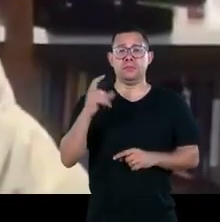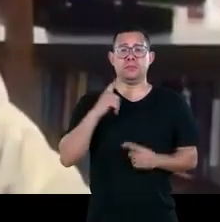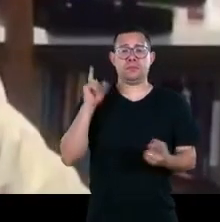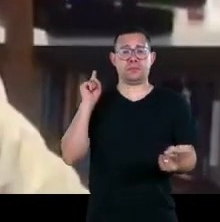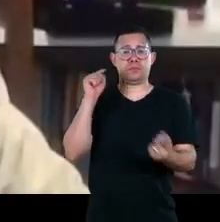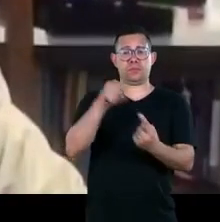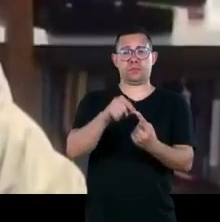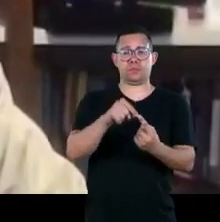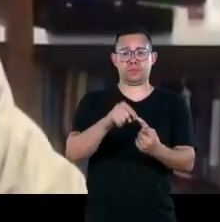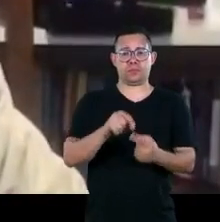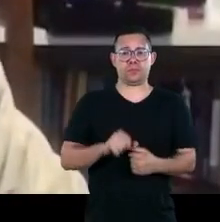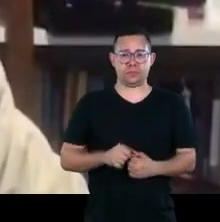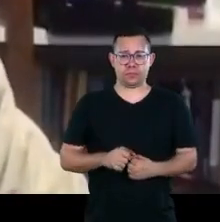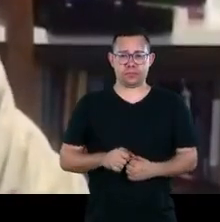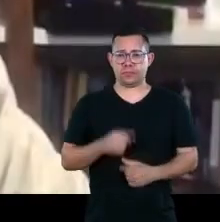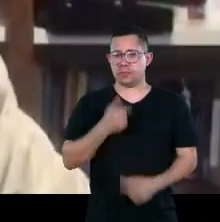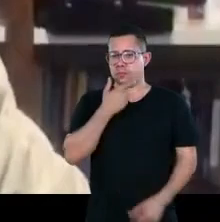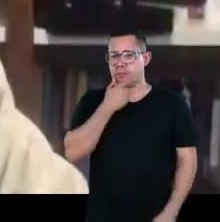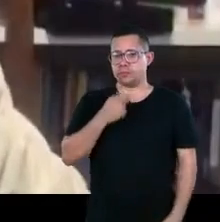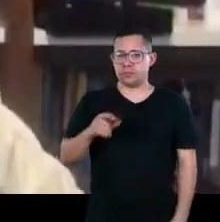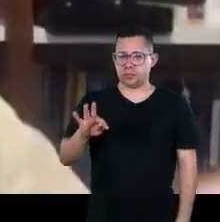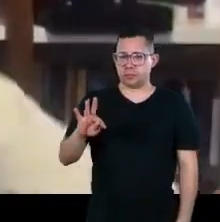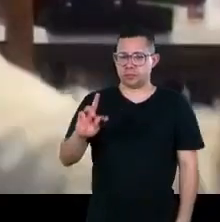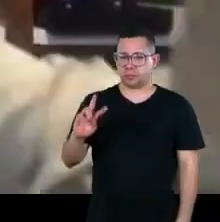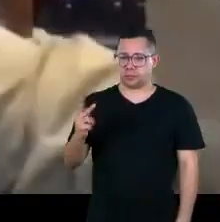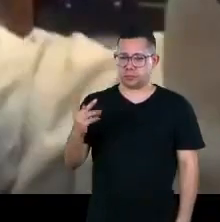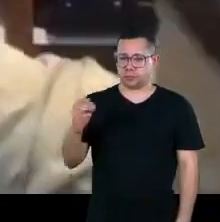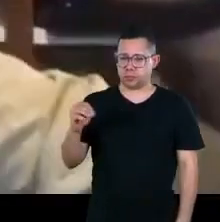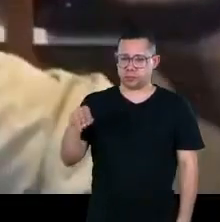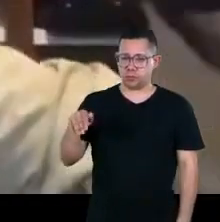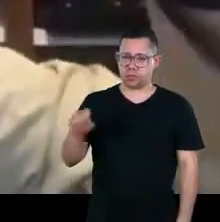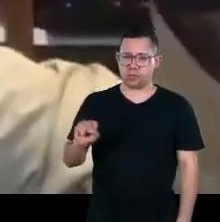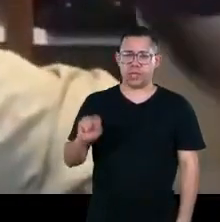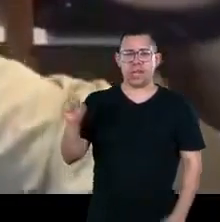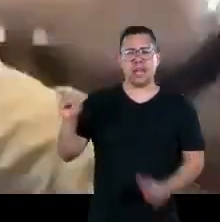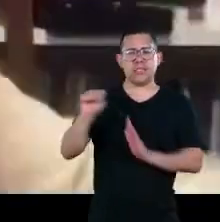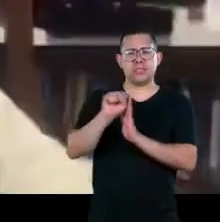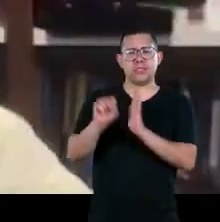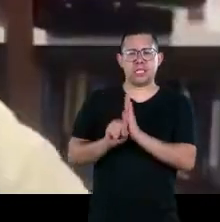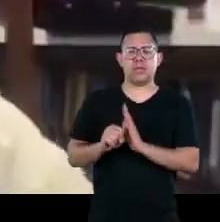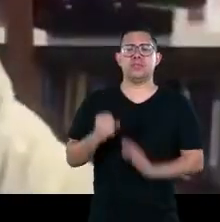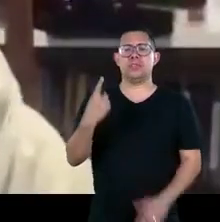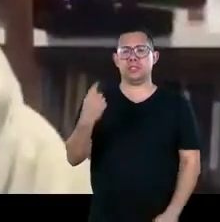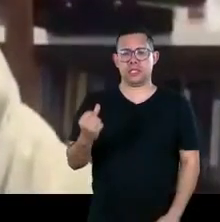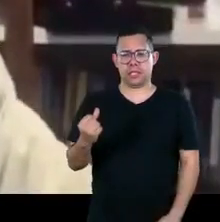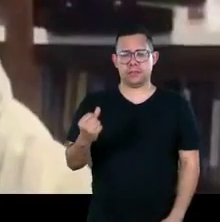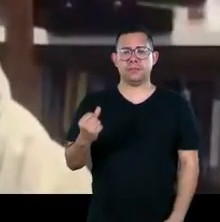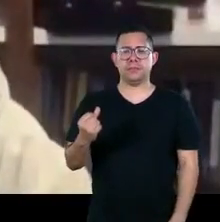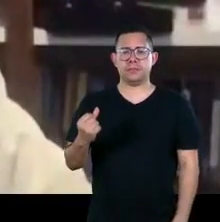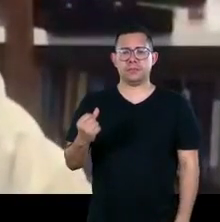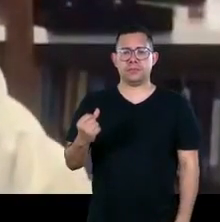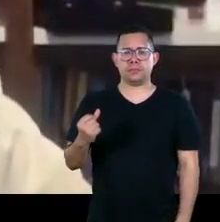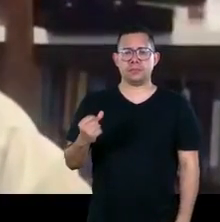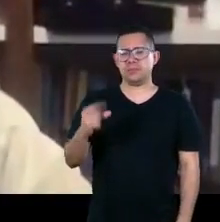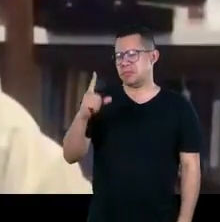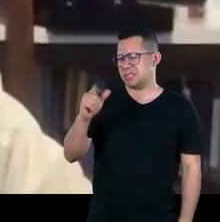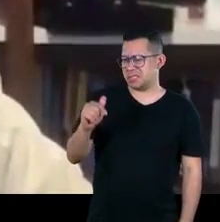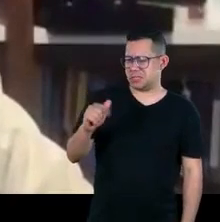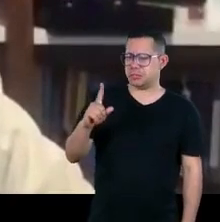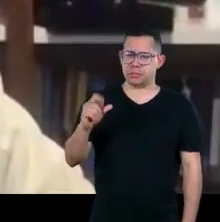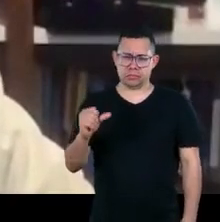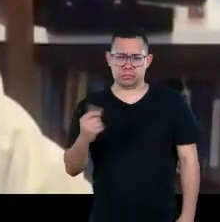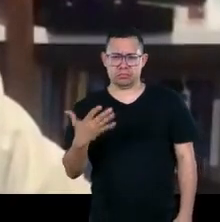quando o Tomás Moro escreveu sobre utopia lá no século 16 17 16